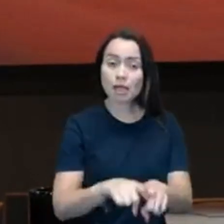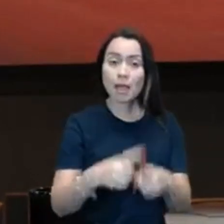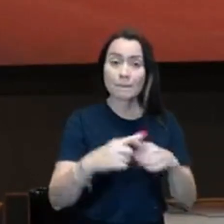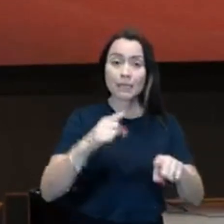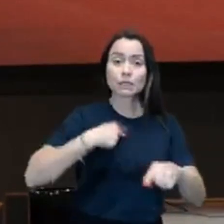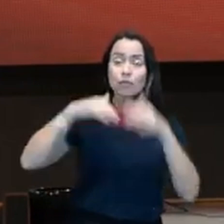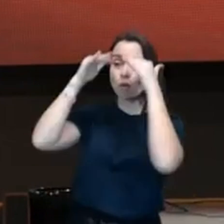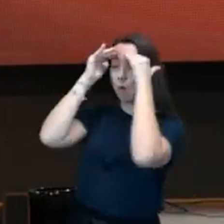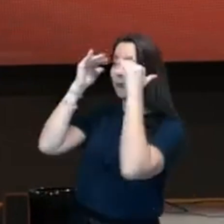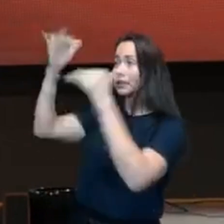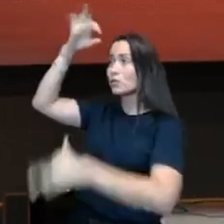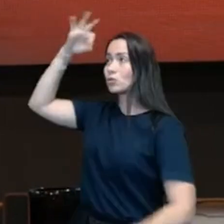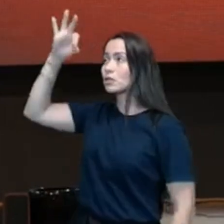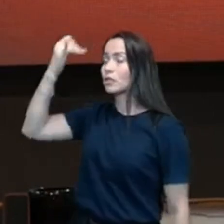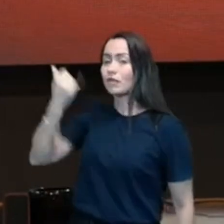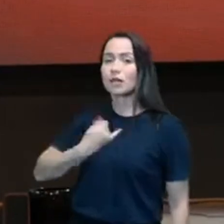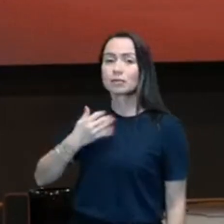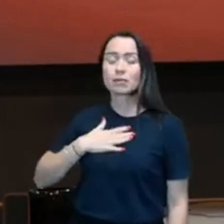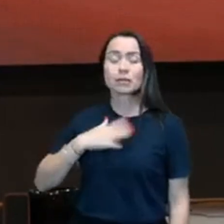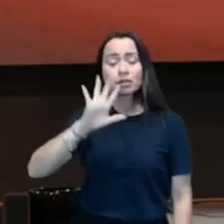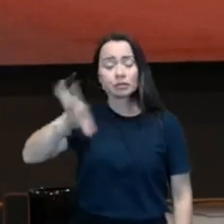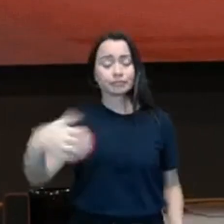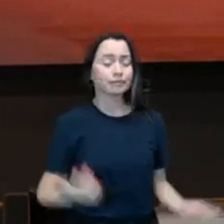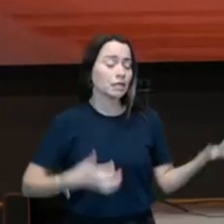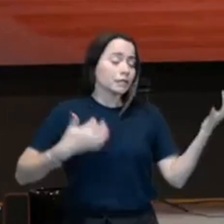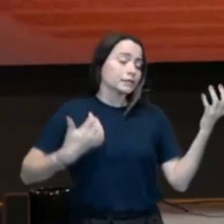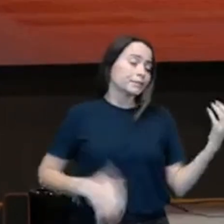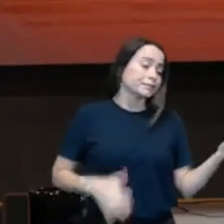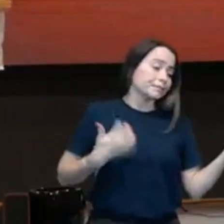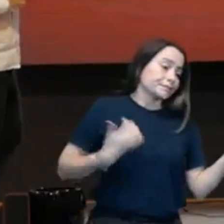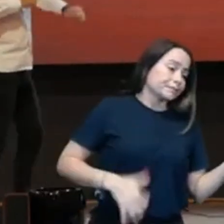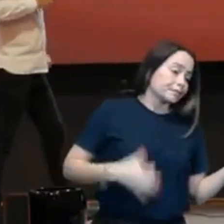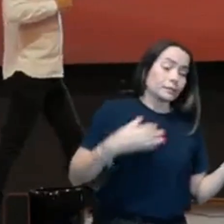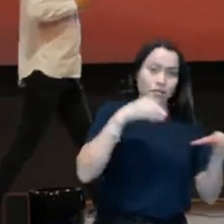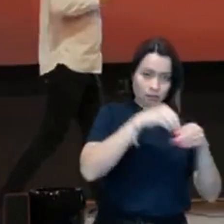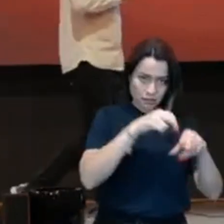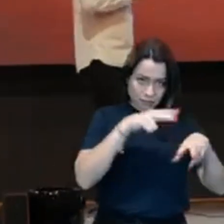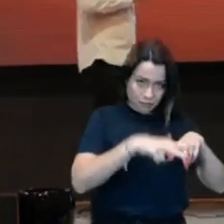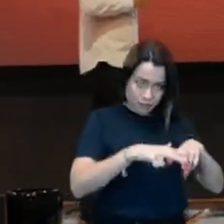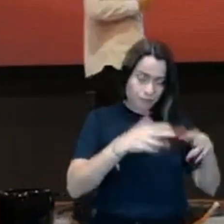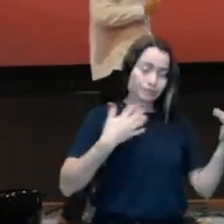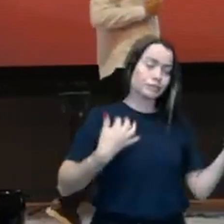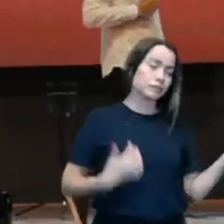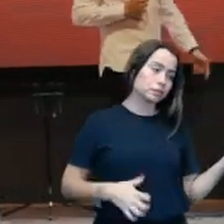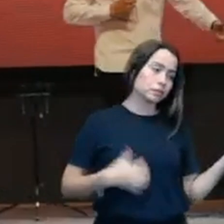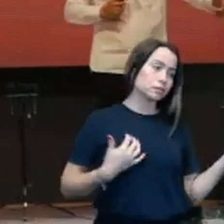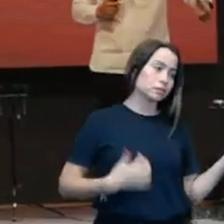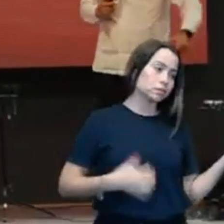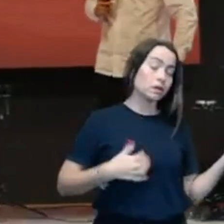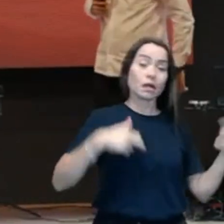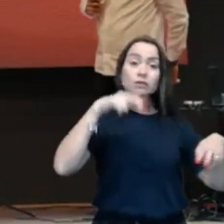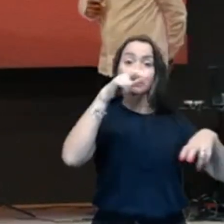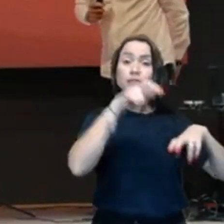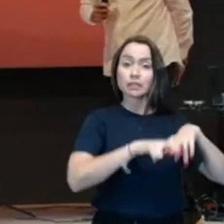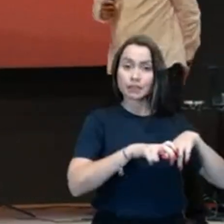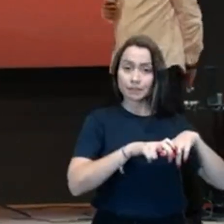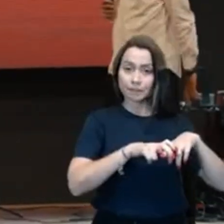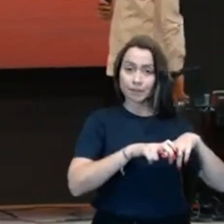violão, entrei, sentei. Quando eu sentei, levantou um baixinho, de um metro e cinquenta e dois. Já contei o testemunho dele, o Clóvis,